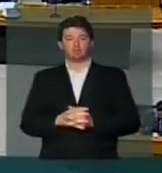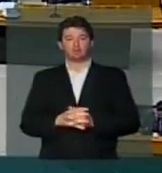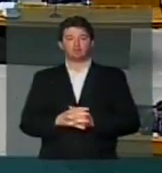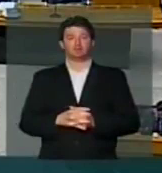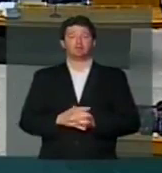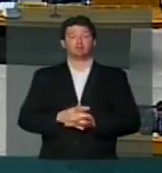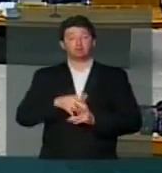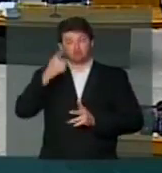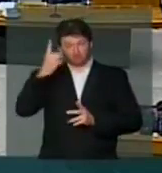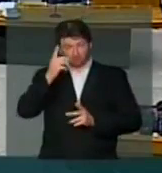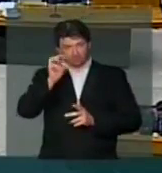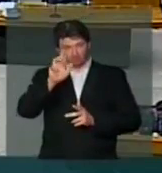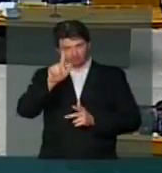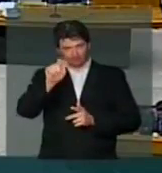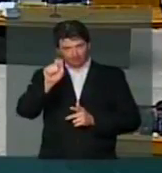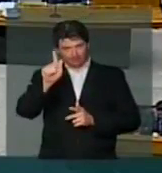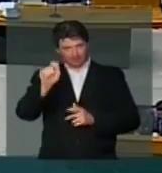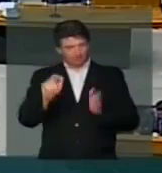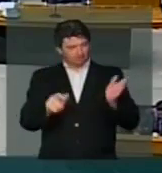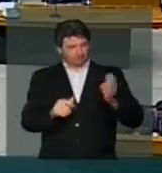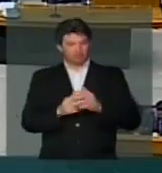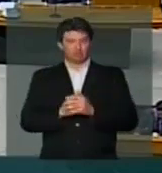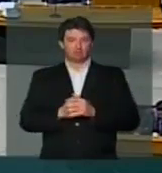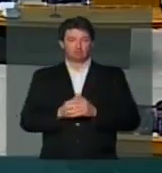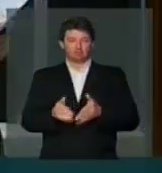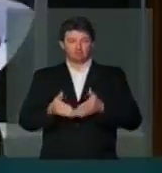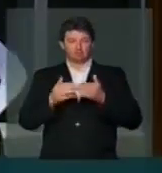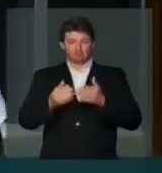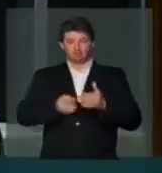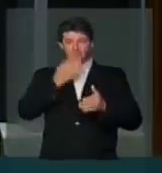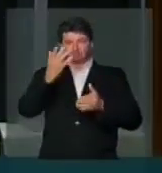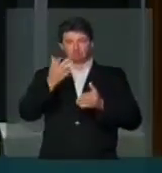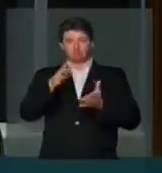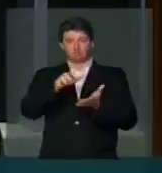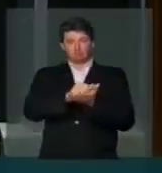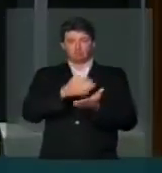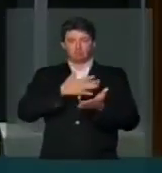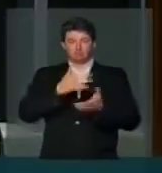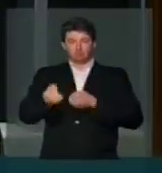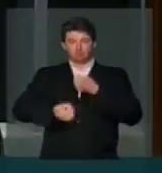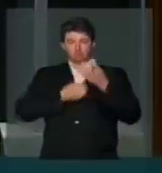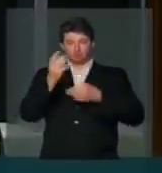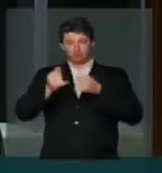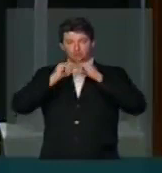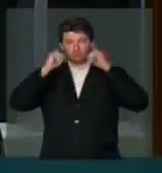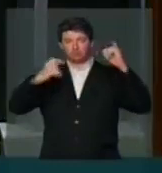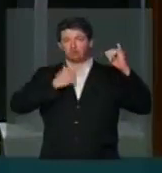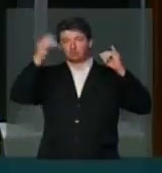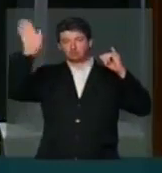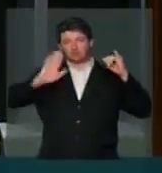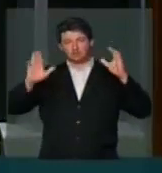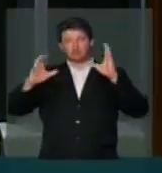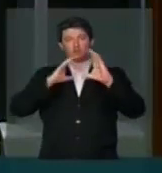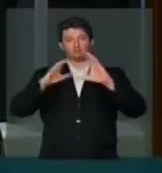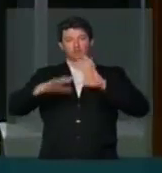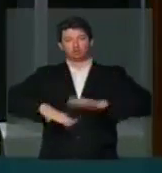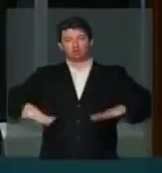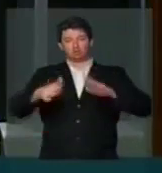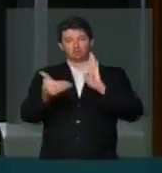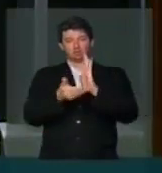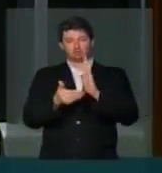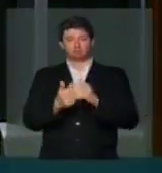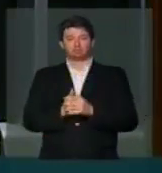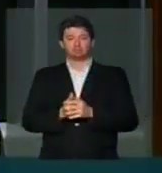Deputado Fraga, queria que desse como lido e divulgasse nos meios desta Casa de